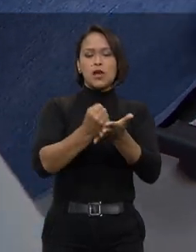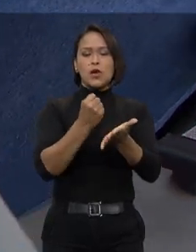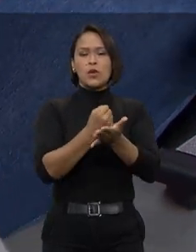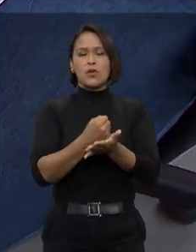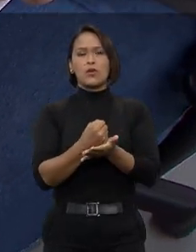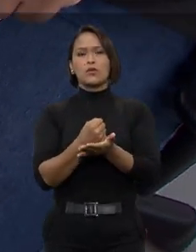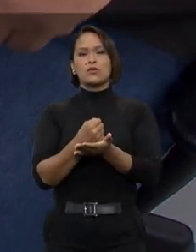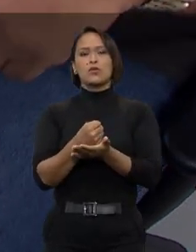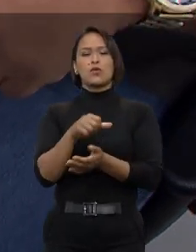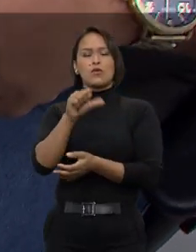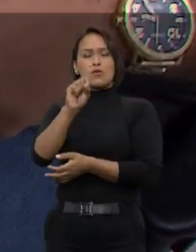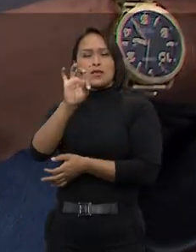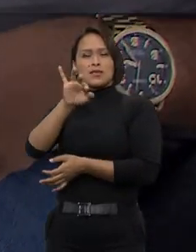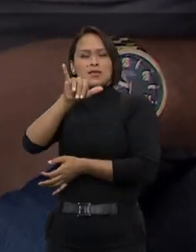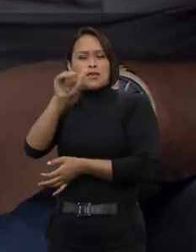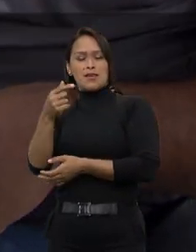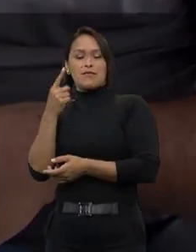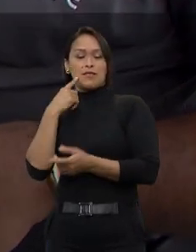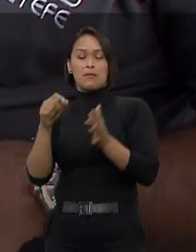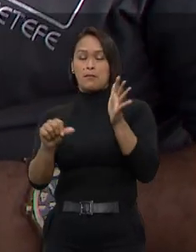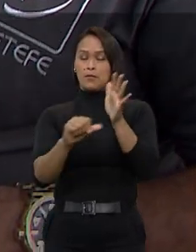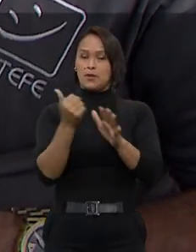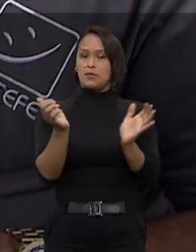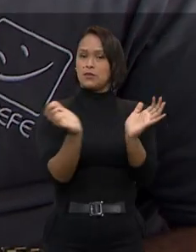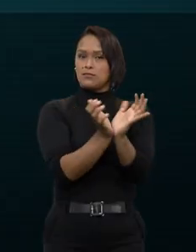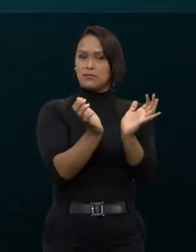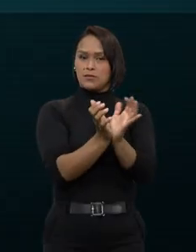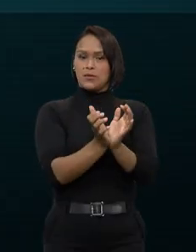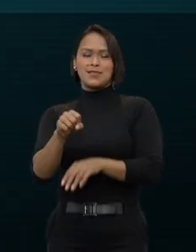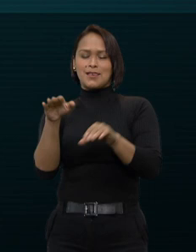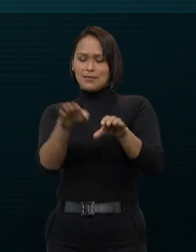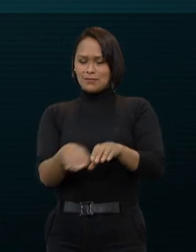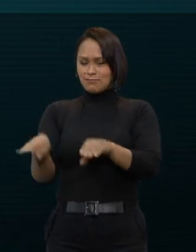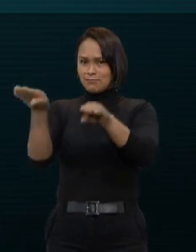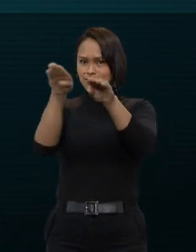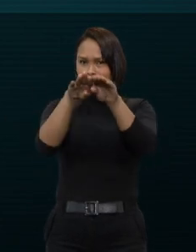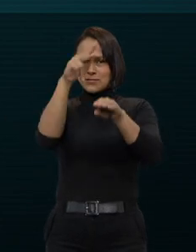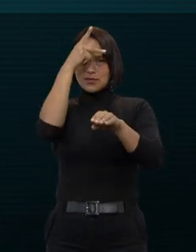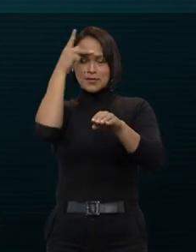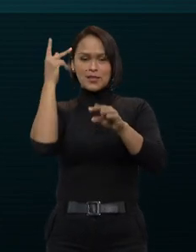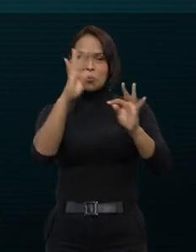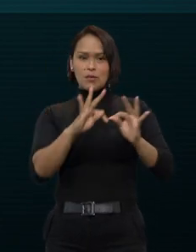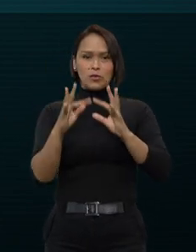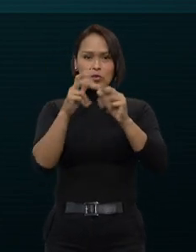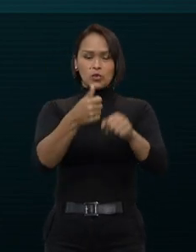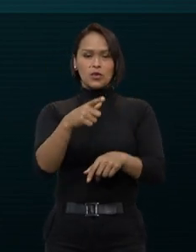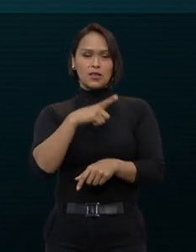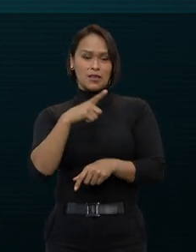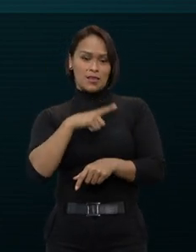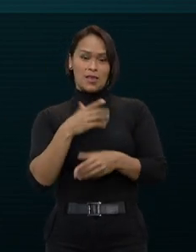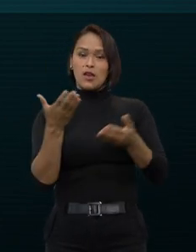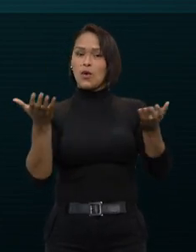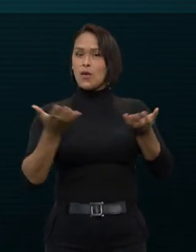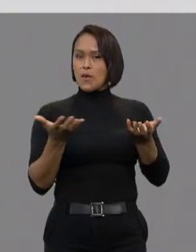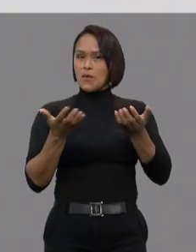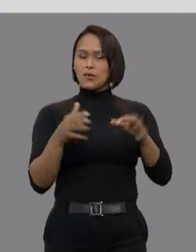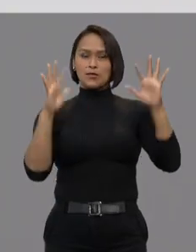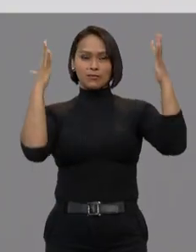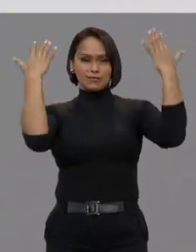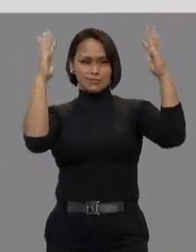cooperação com o Tribunal Regional Federal da Primeira Região. Por tudo isso, recebam nesta data especial